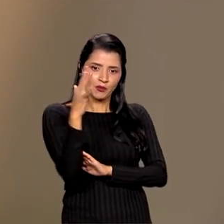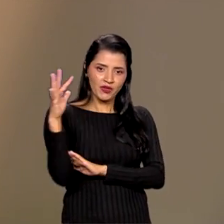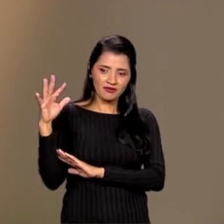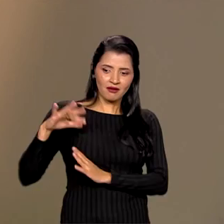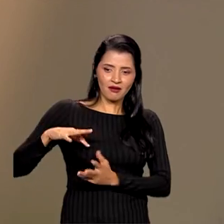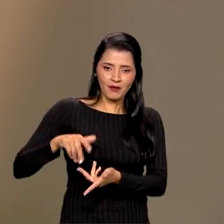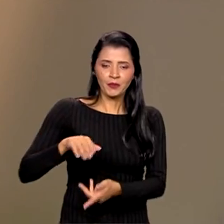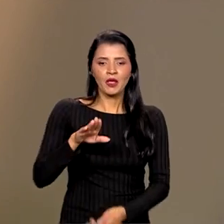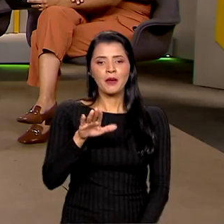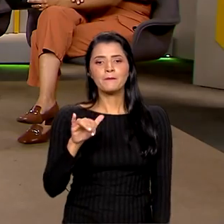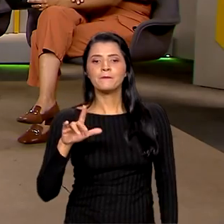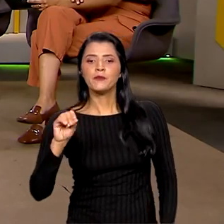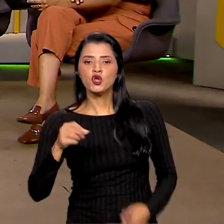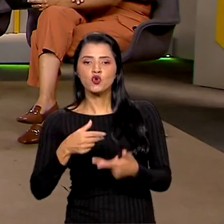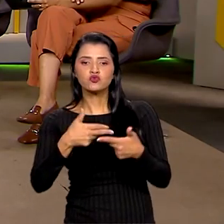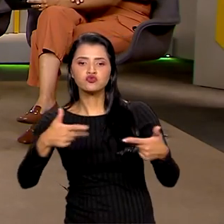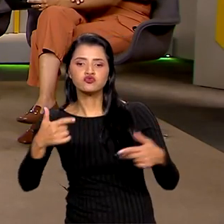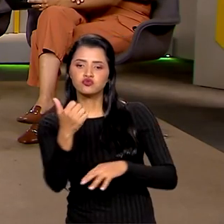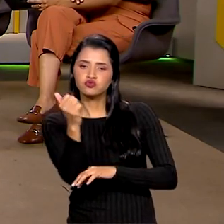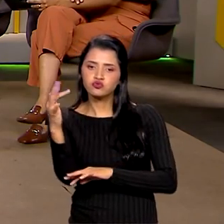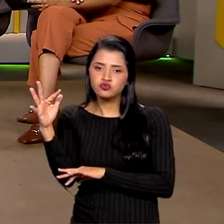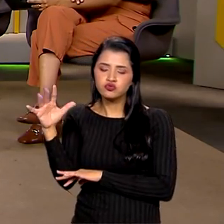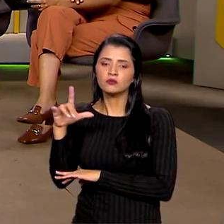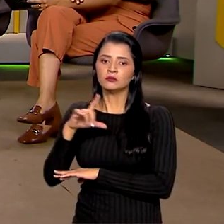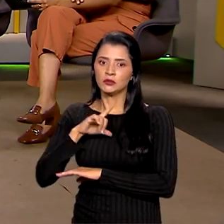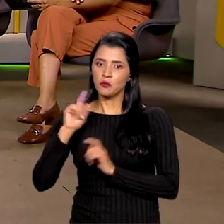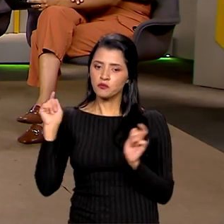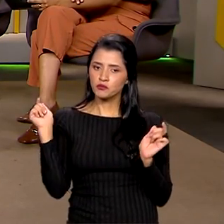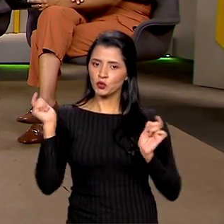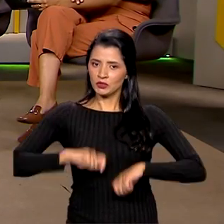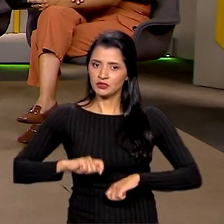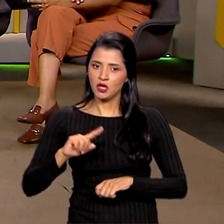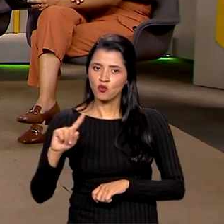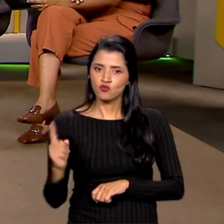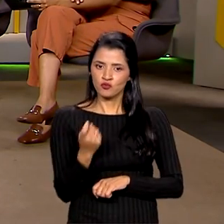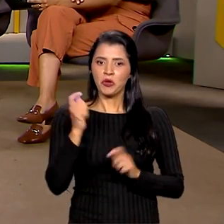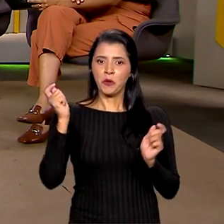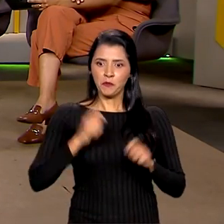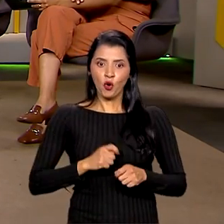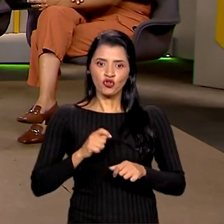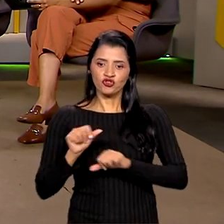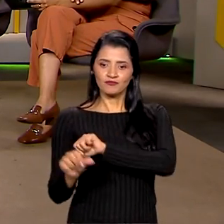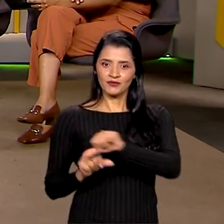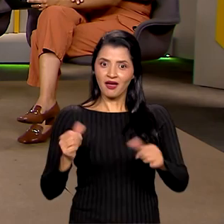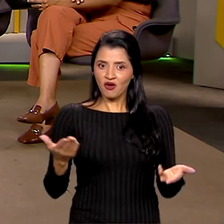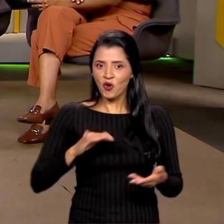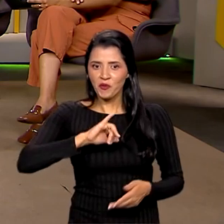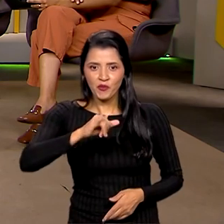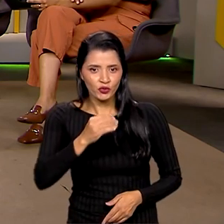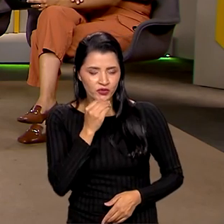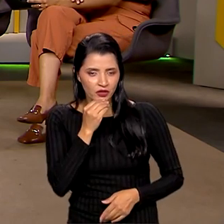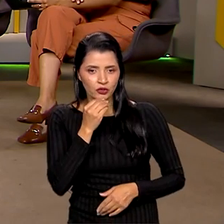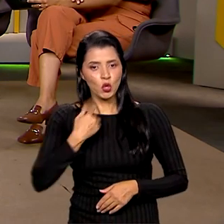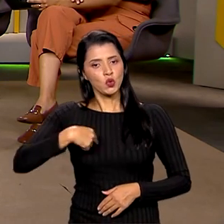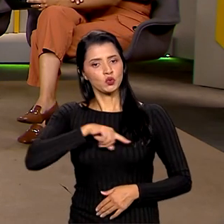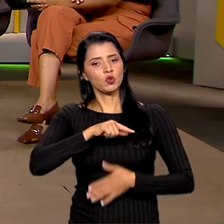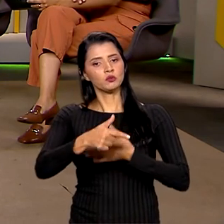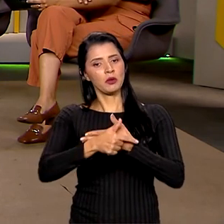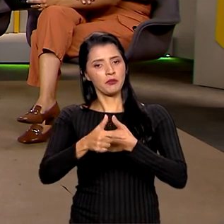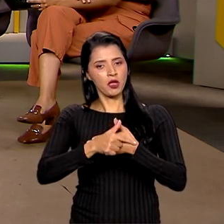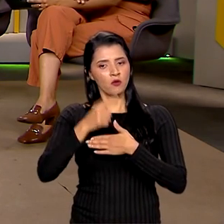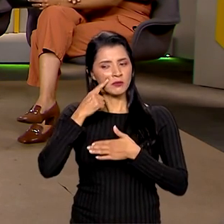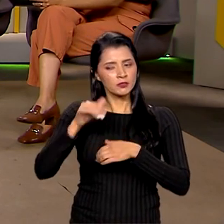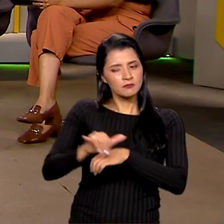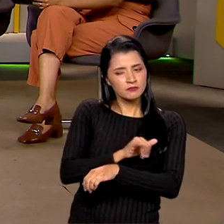da biodiversidade, a gente tem um potencial único lá que pode se transformar em uma grande oportunidade. Então, o papel nosso é a gente, a partir dessa visão